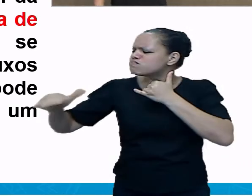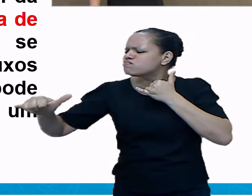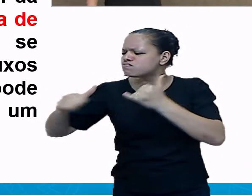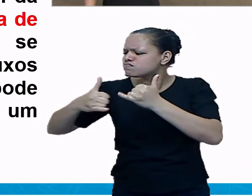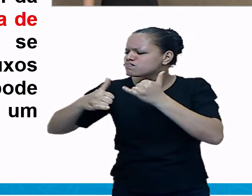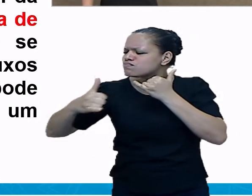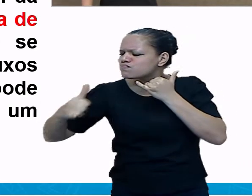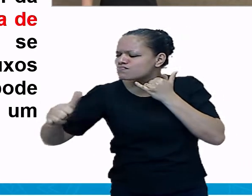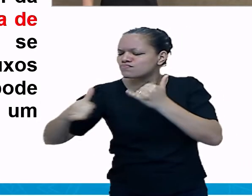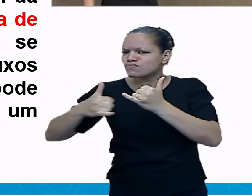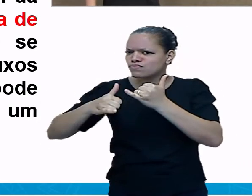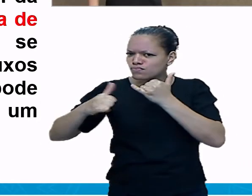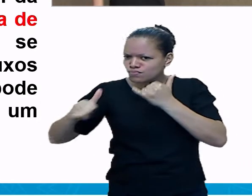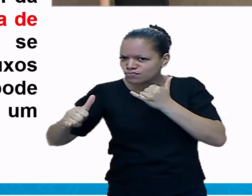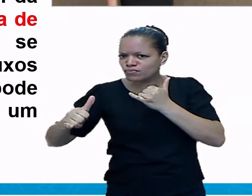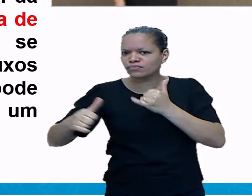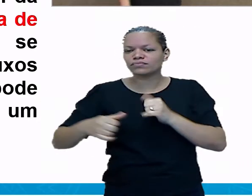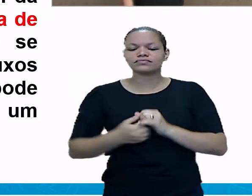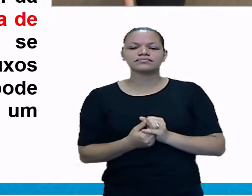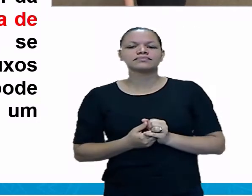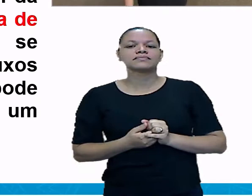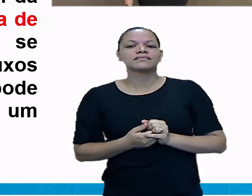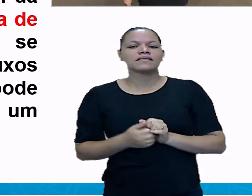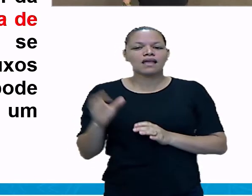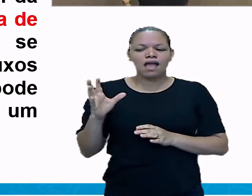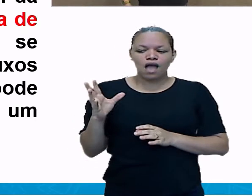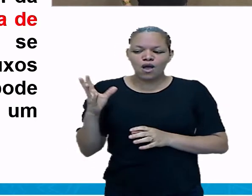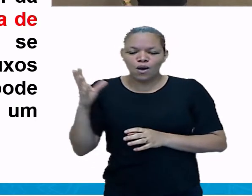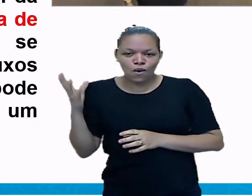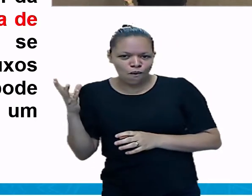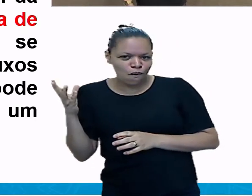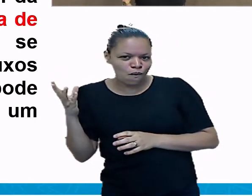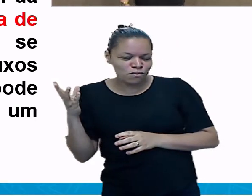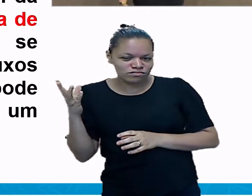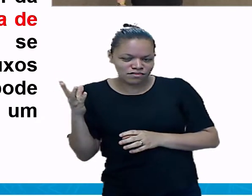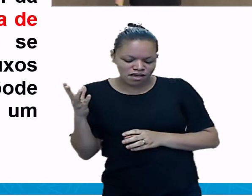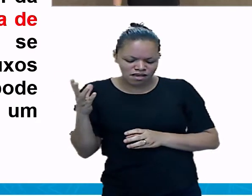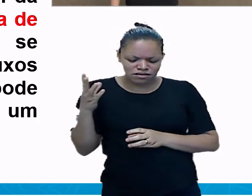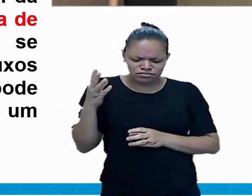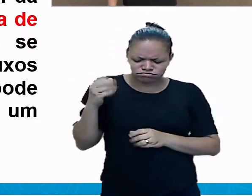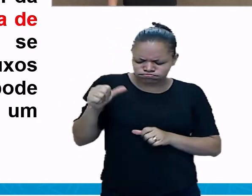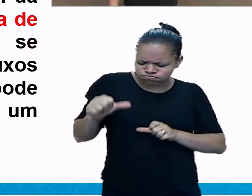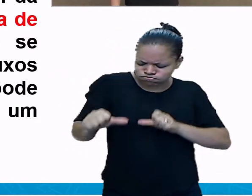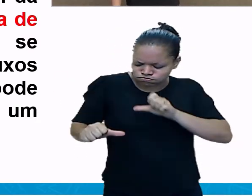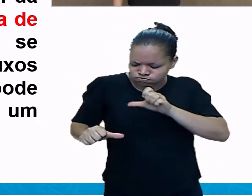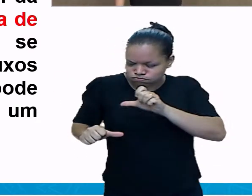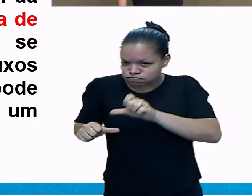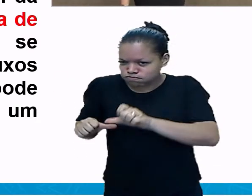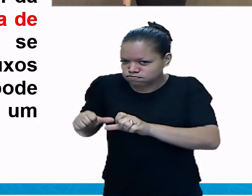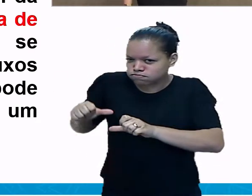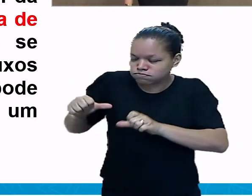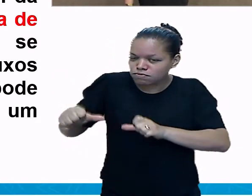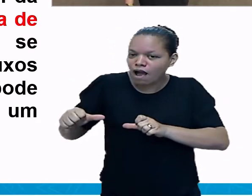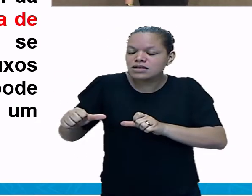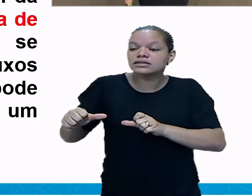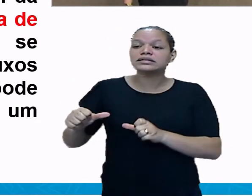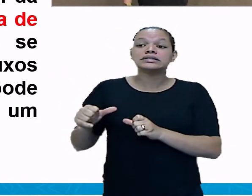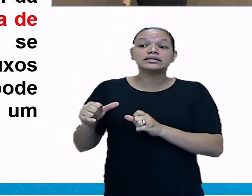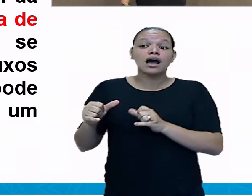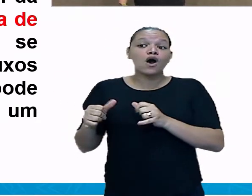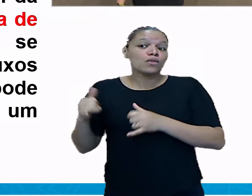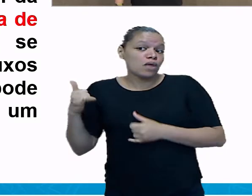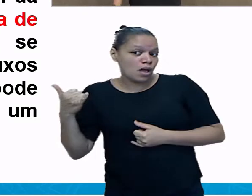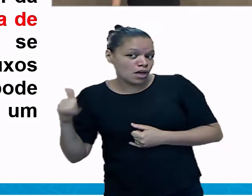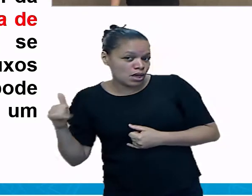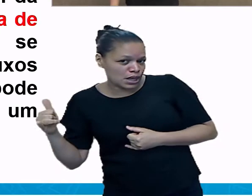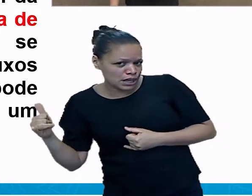gerada por turbinas ou geradores que transformam a energia química e mecânica em elétrica. É